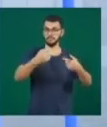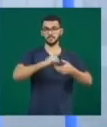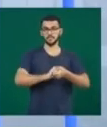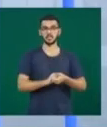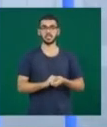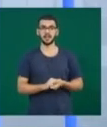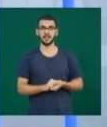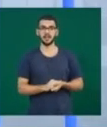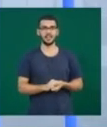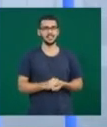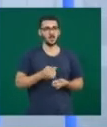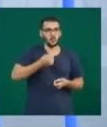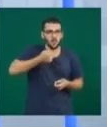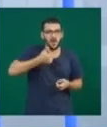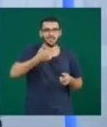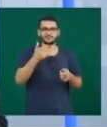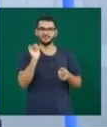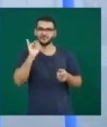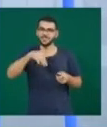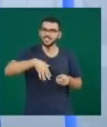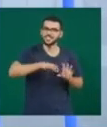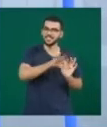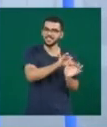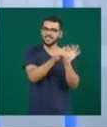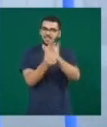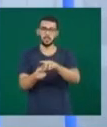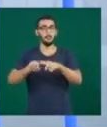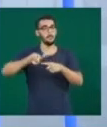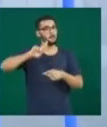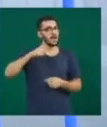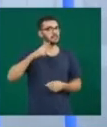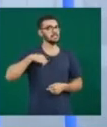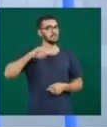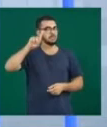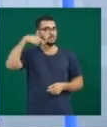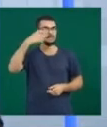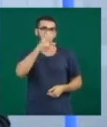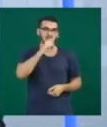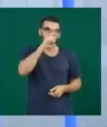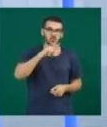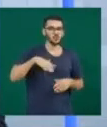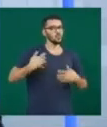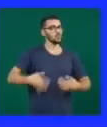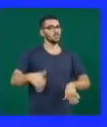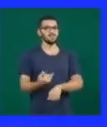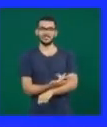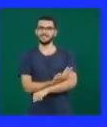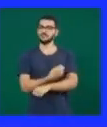A Olimpíada está acabando, mas no próximo final de semana vai ser muito emocionante. Você não pode perder.